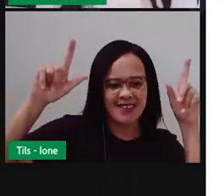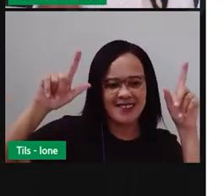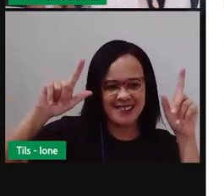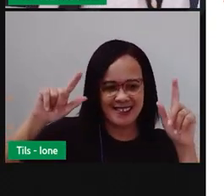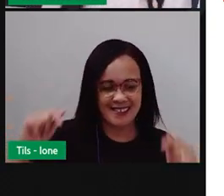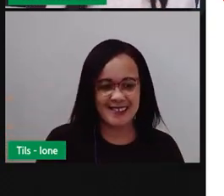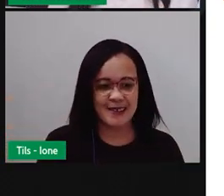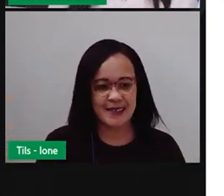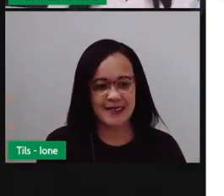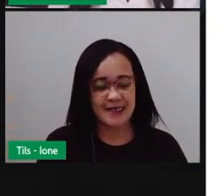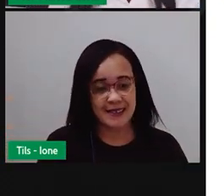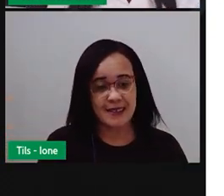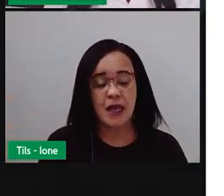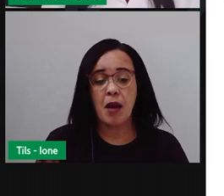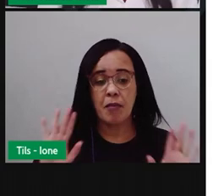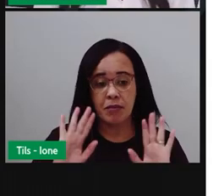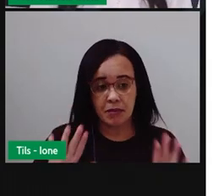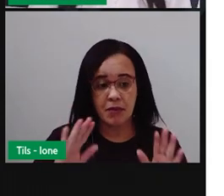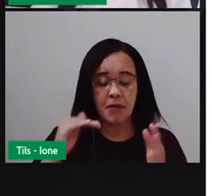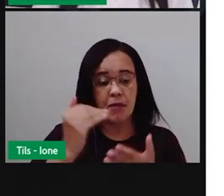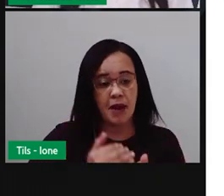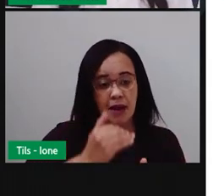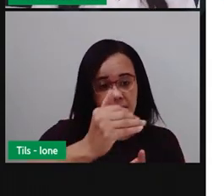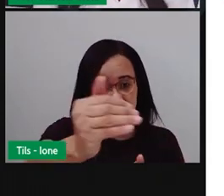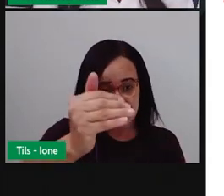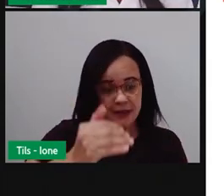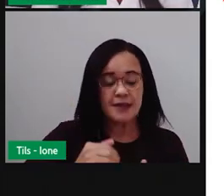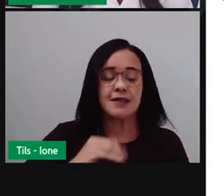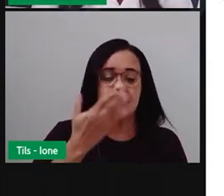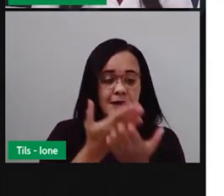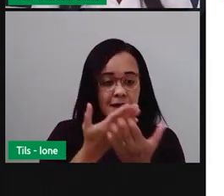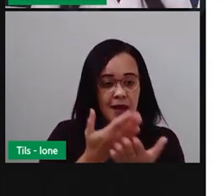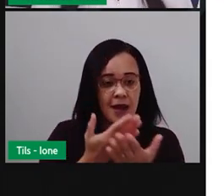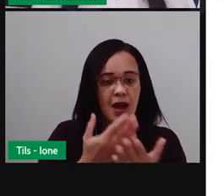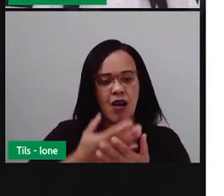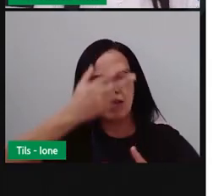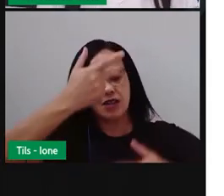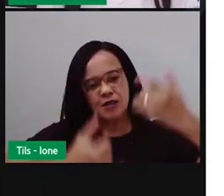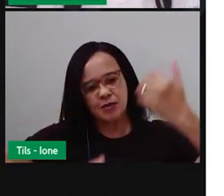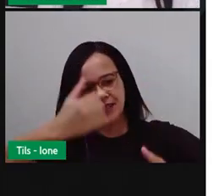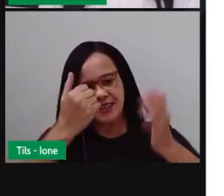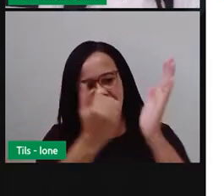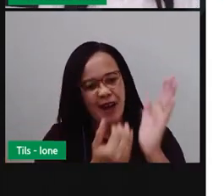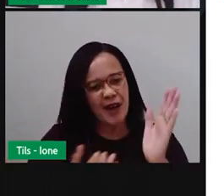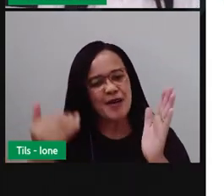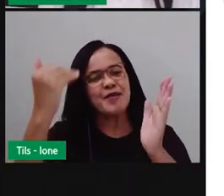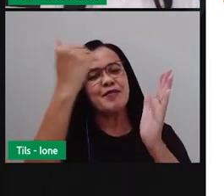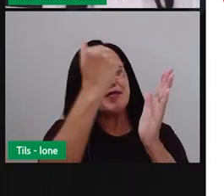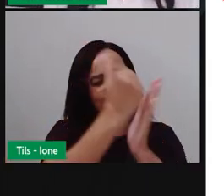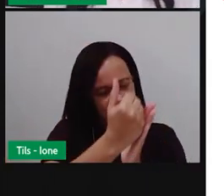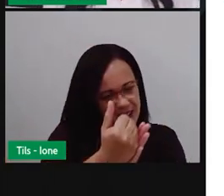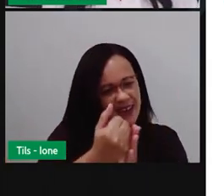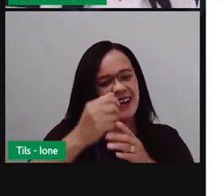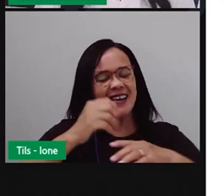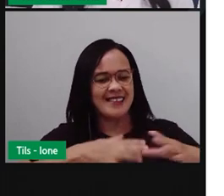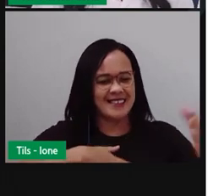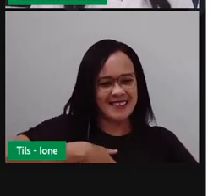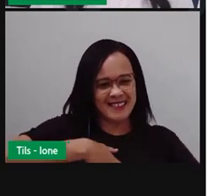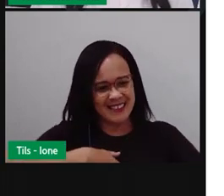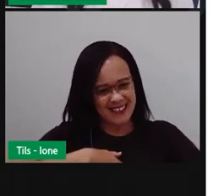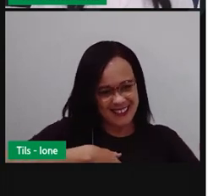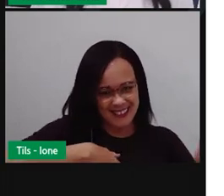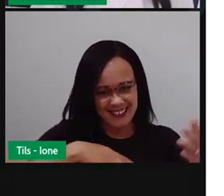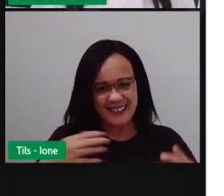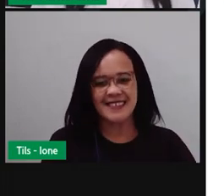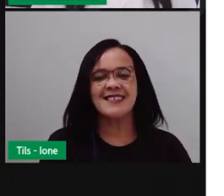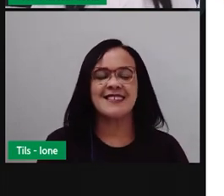Nas nossas próximas aulas, a gente vai falar um pouco mais sobre isso, sobre os passos de dança de quadrilha.